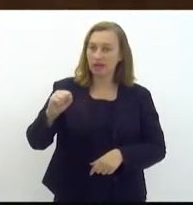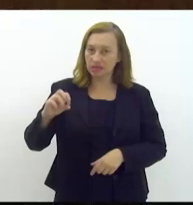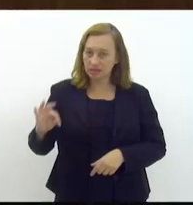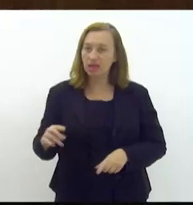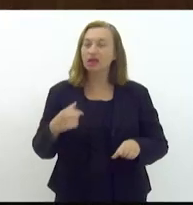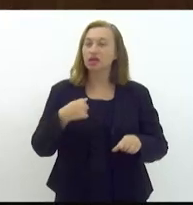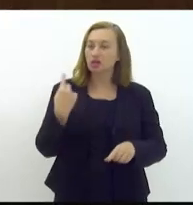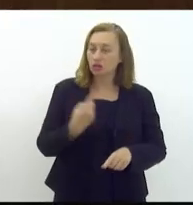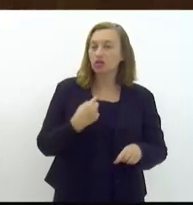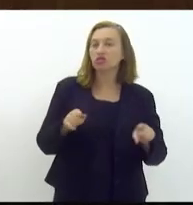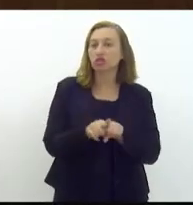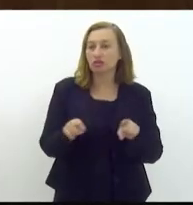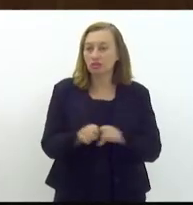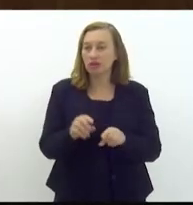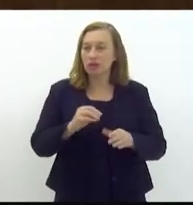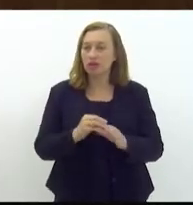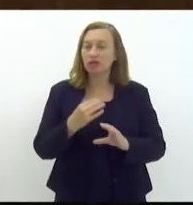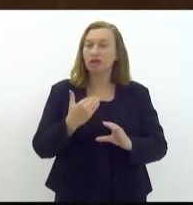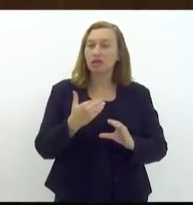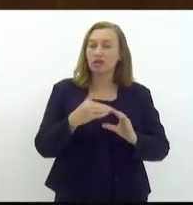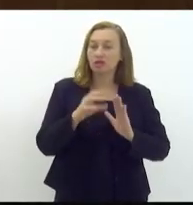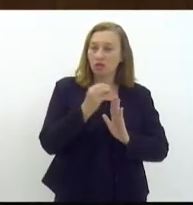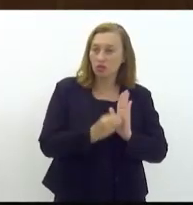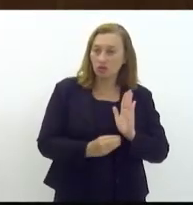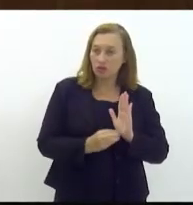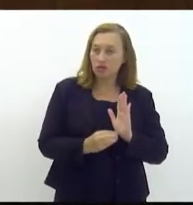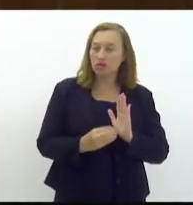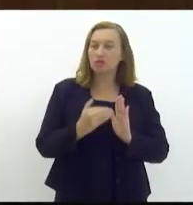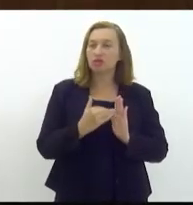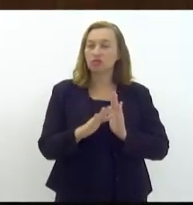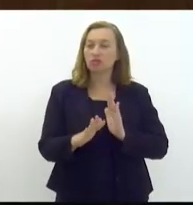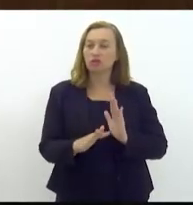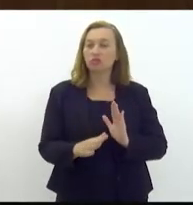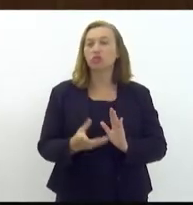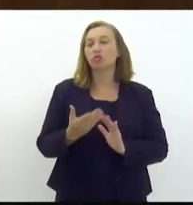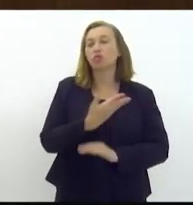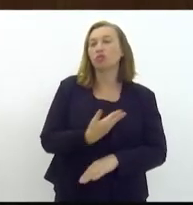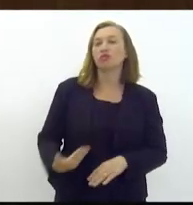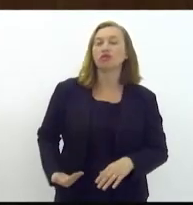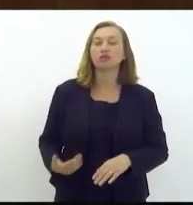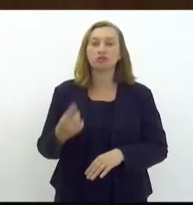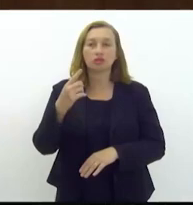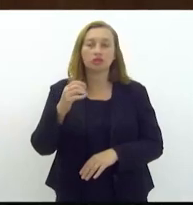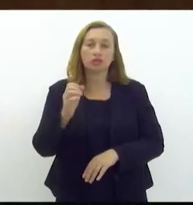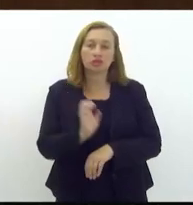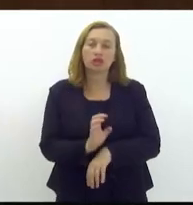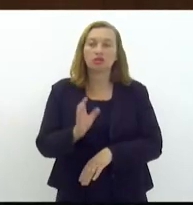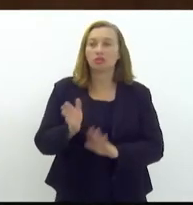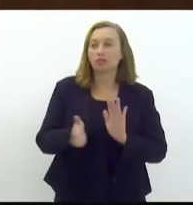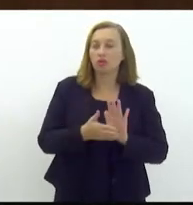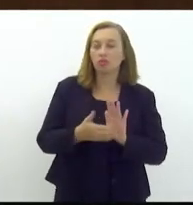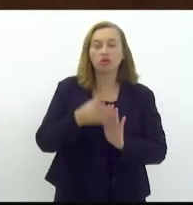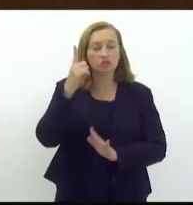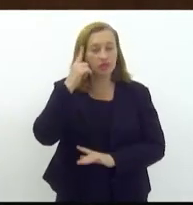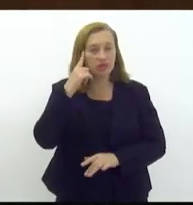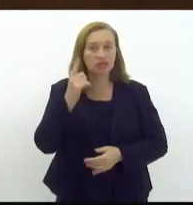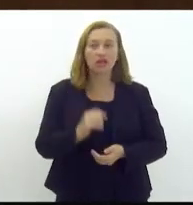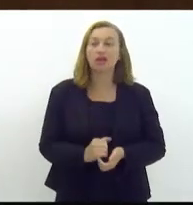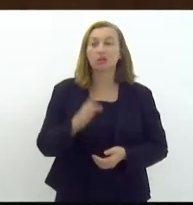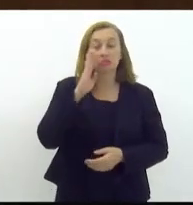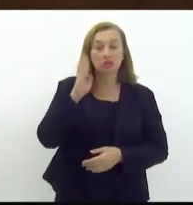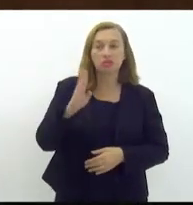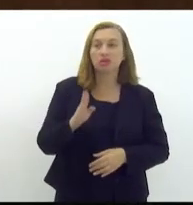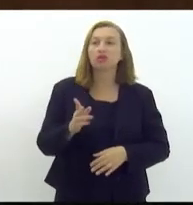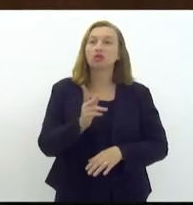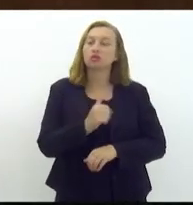também já fizemos ofício ao governo do estado para pensar uma proposta nessa direção que é fundamental visto que os profissionais